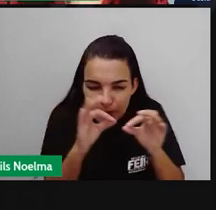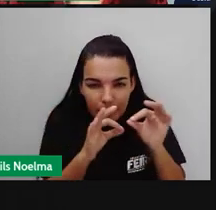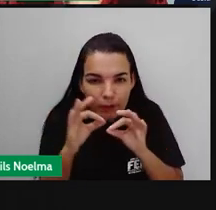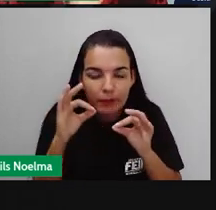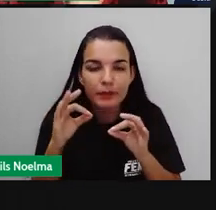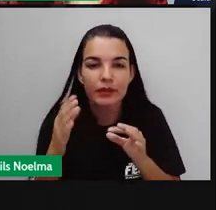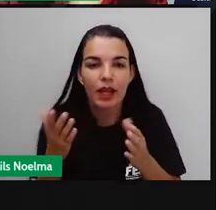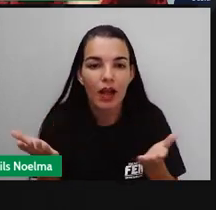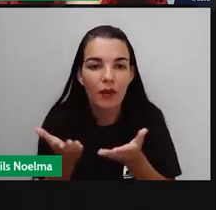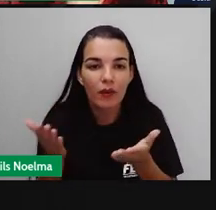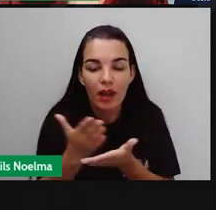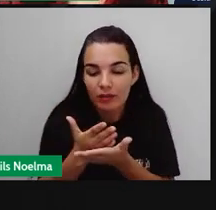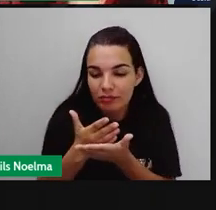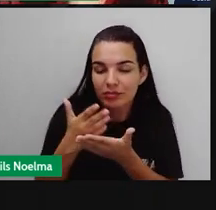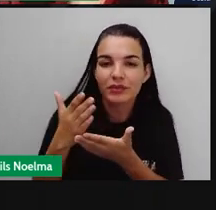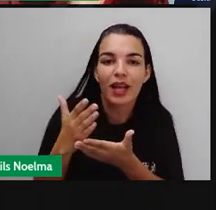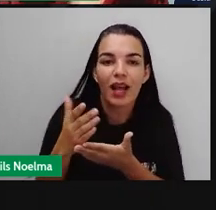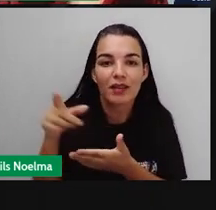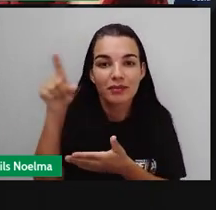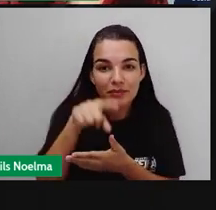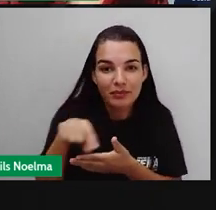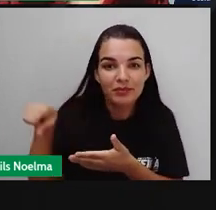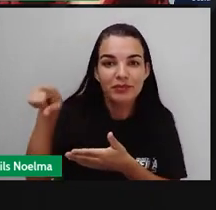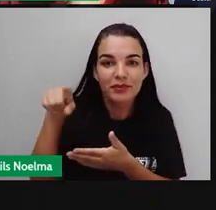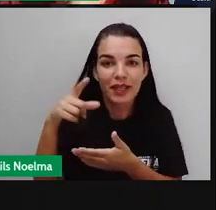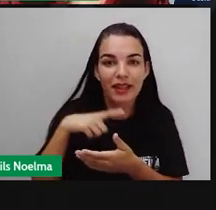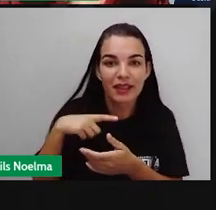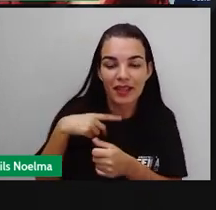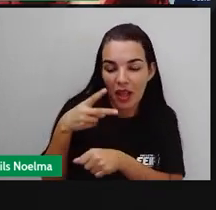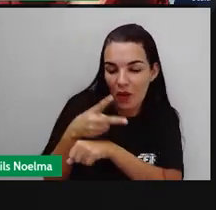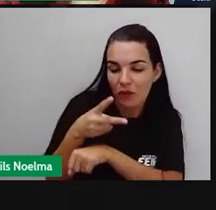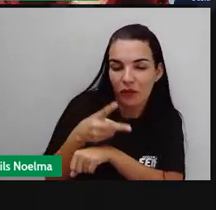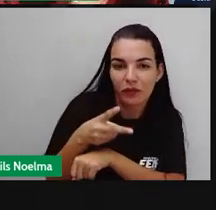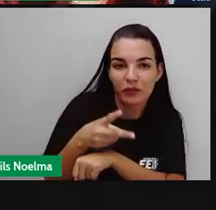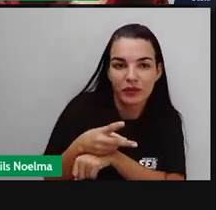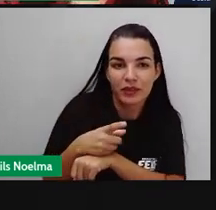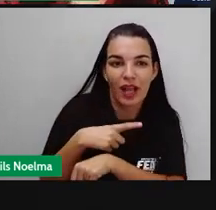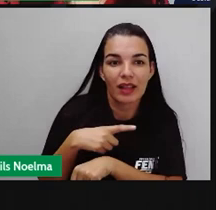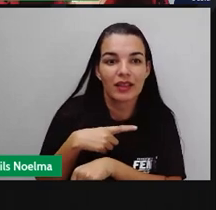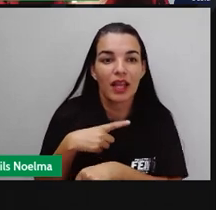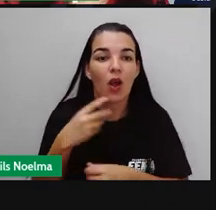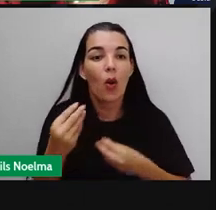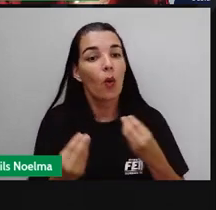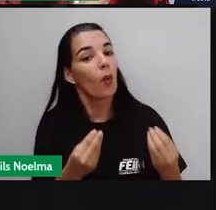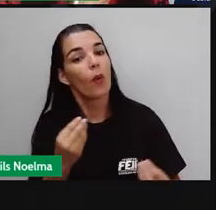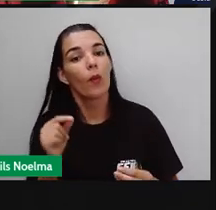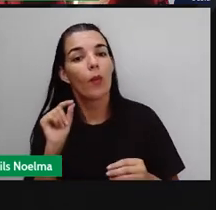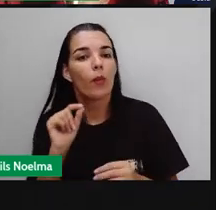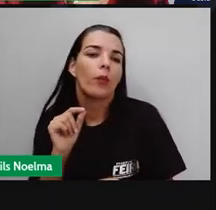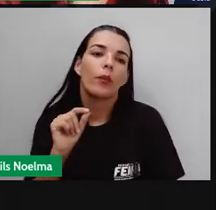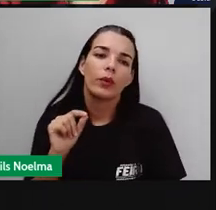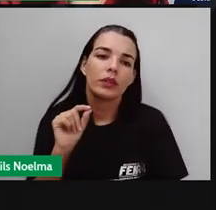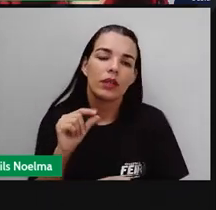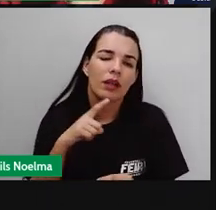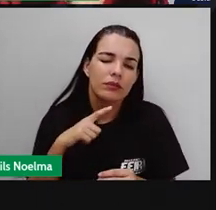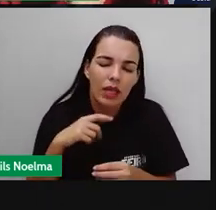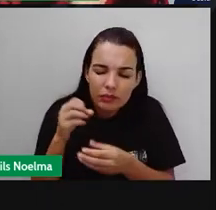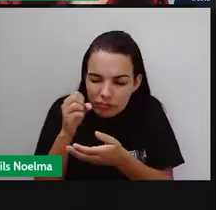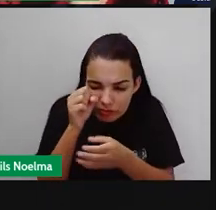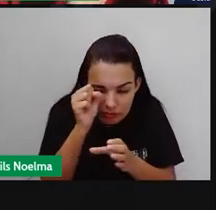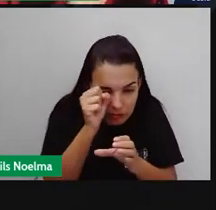iniciar, a Pró trouxe aqui para vocês um vídeo onde nós iremos falar sobre o que são esses